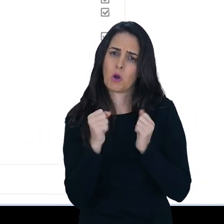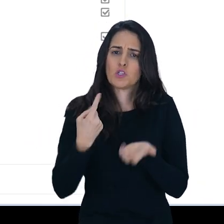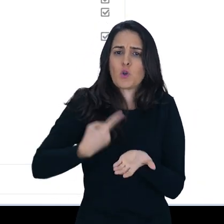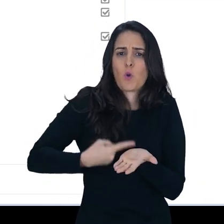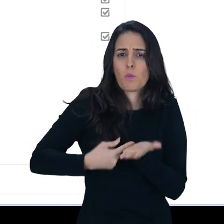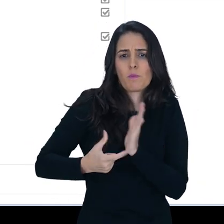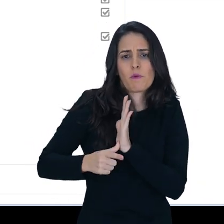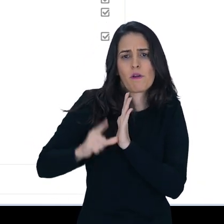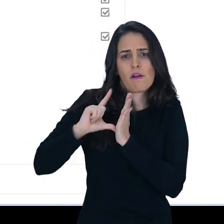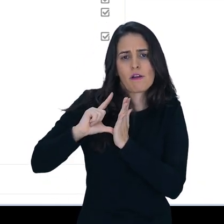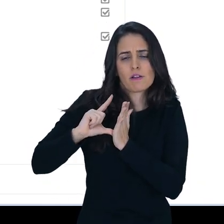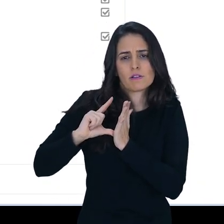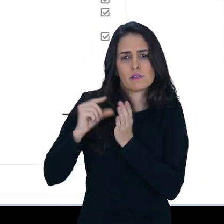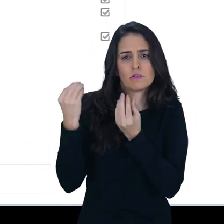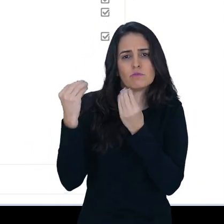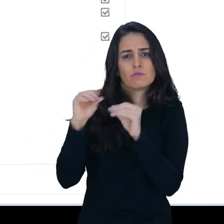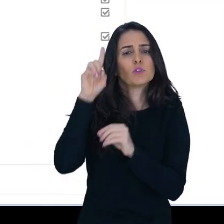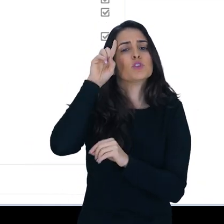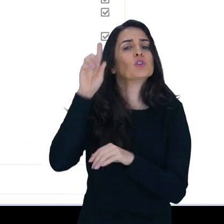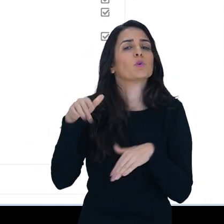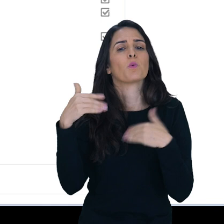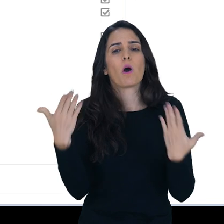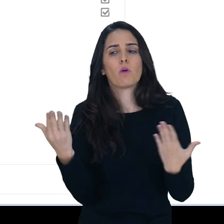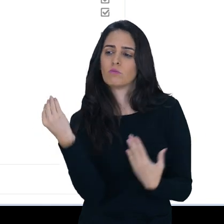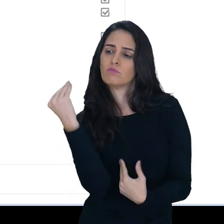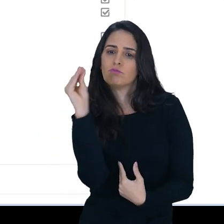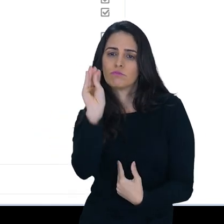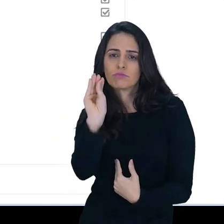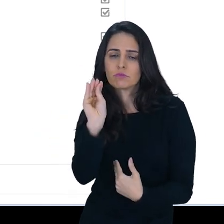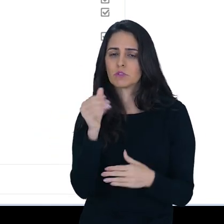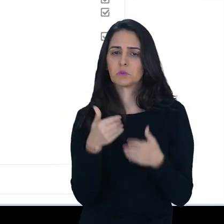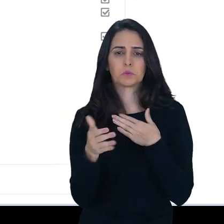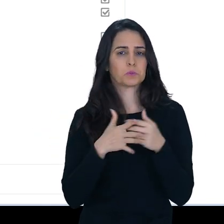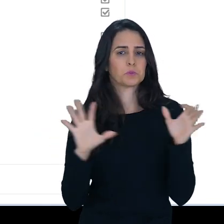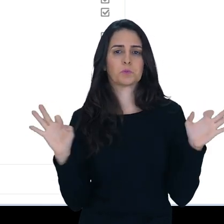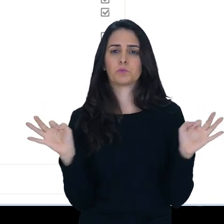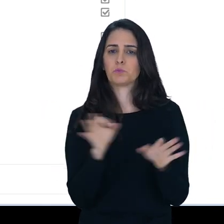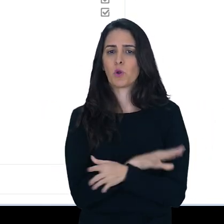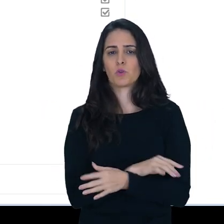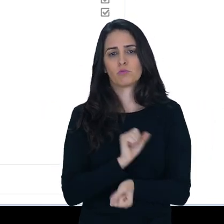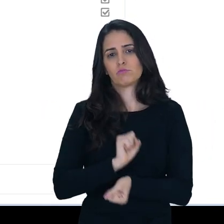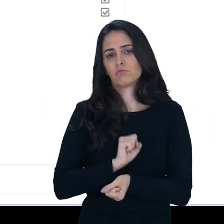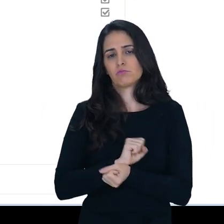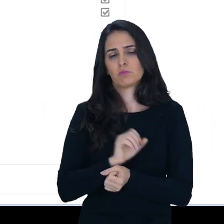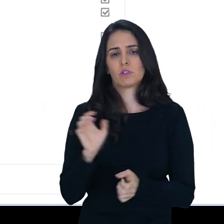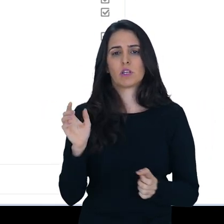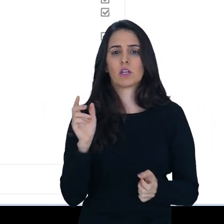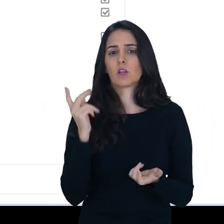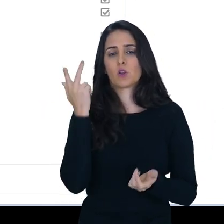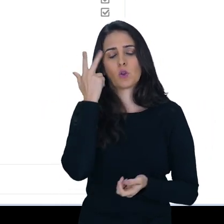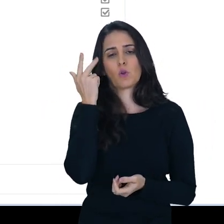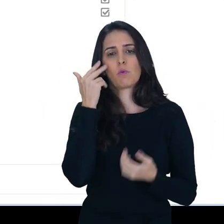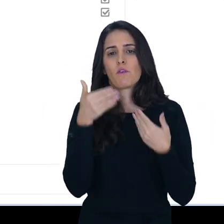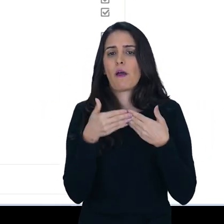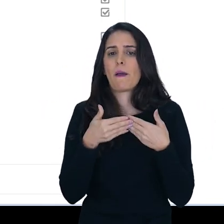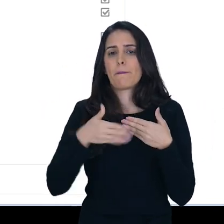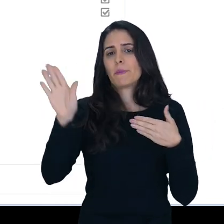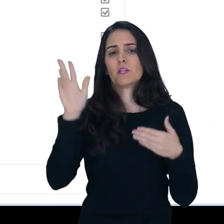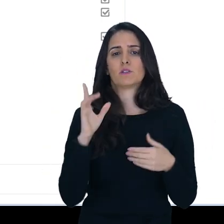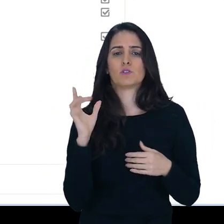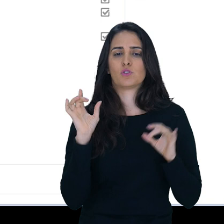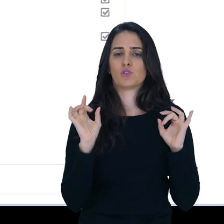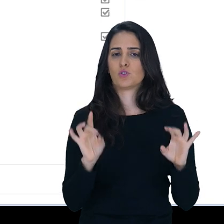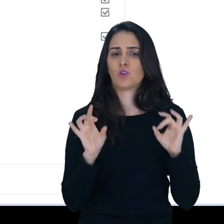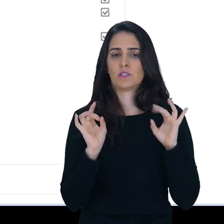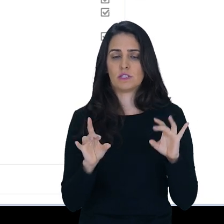previamente agendada essa abertura e não precisa fazer mais nada no dia que a sala